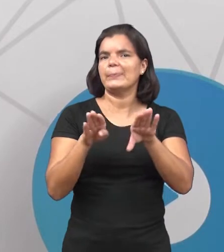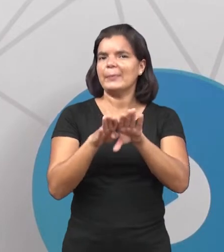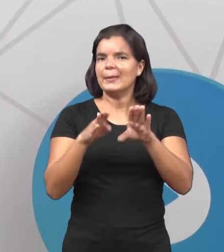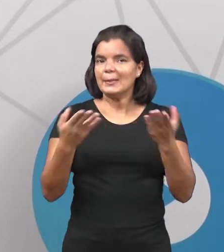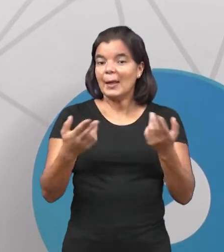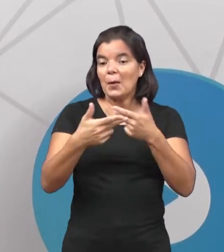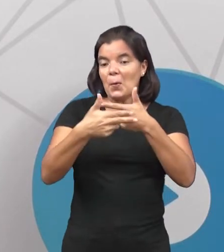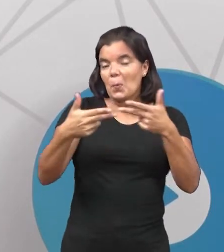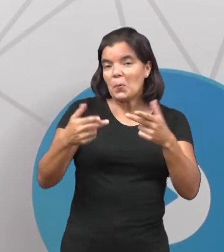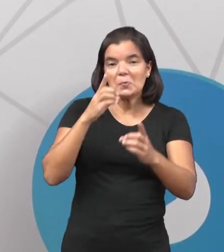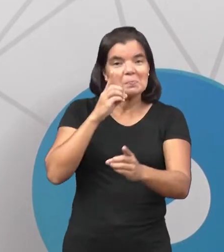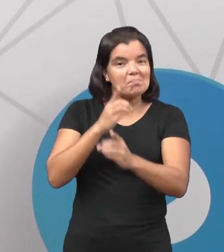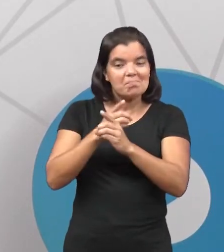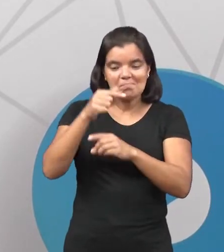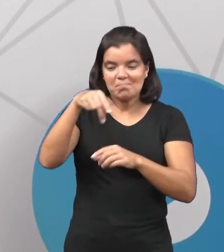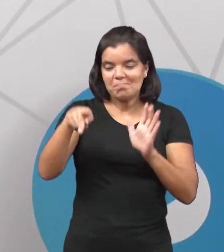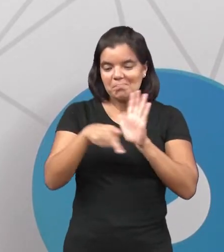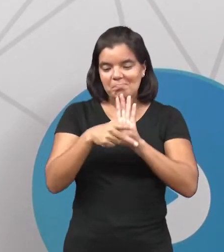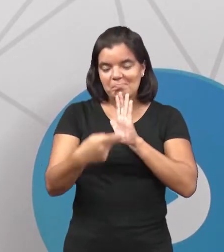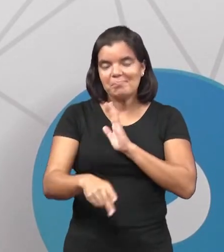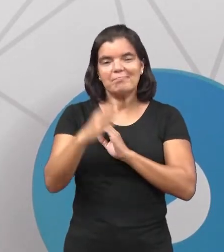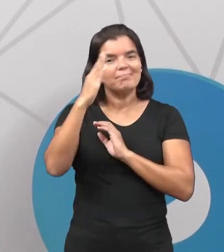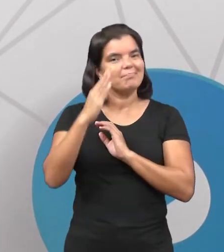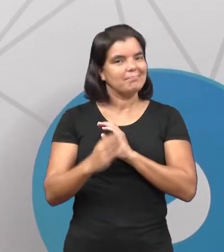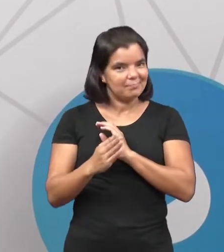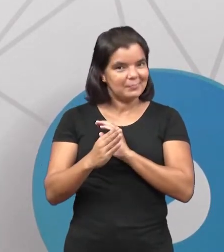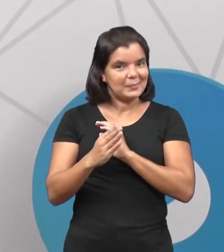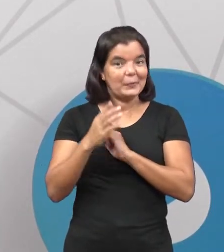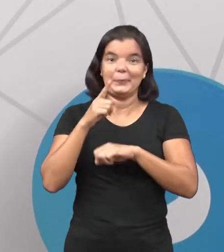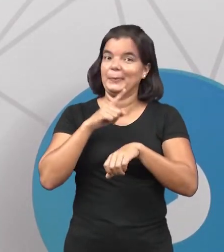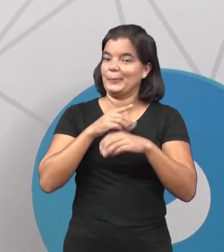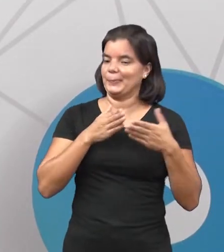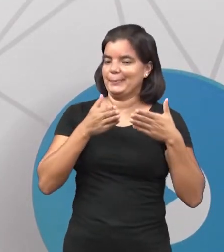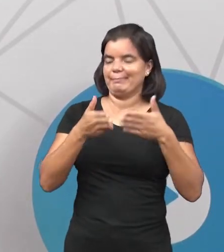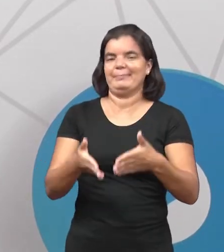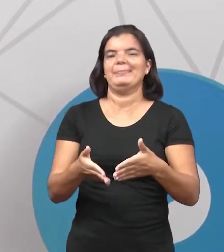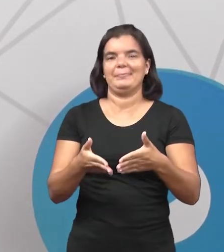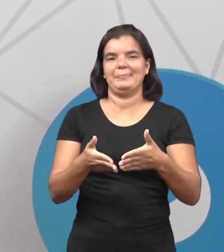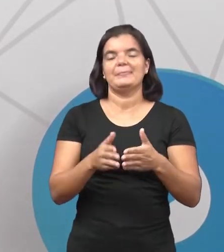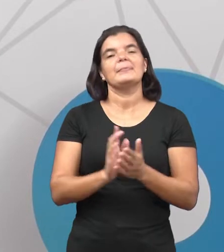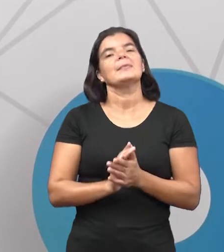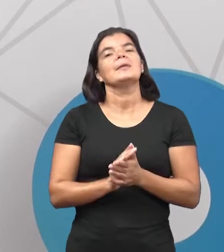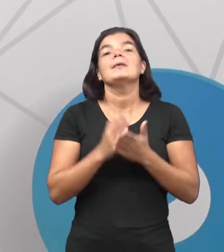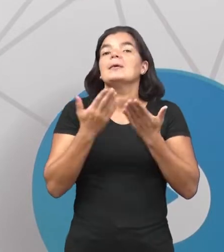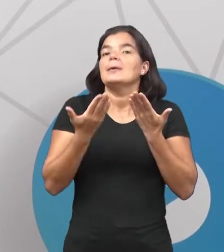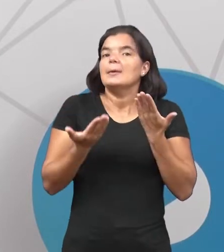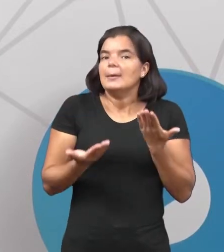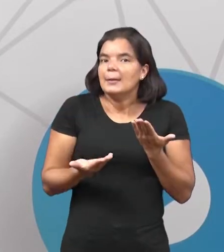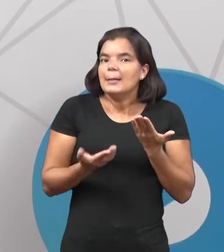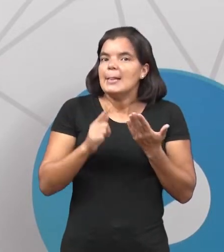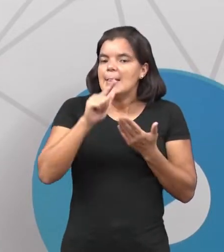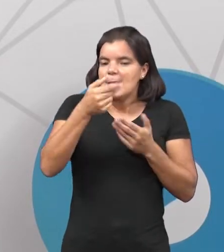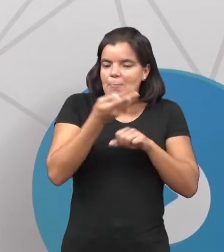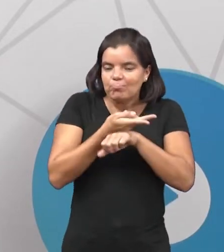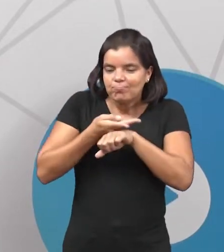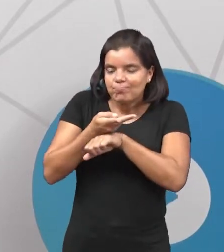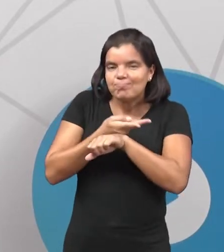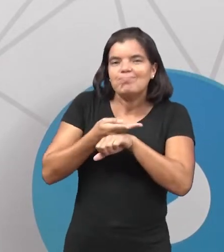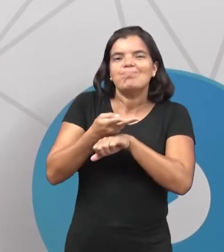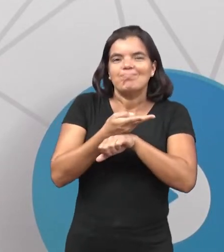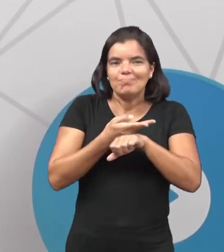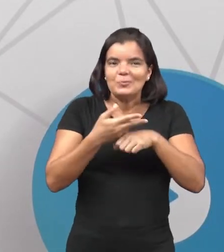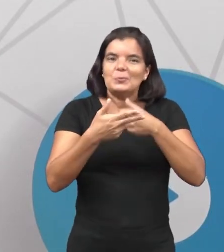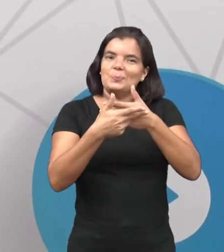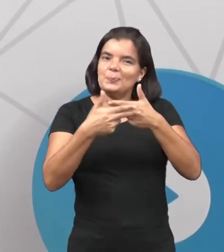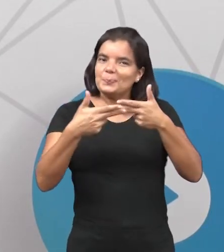algo que eles não encontraram aqui no Brasil no primeiro momento. Então, gente, além da busca por essas